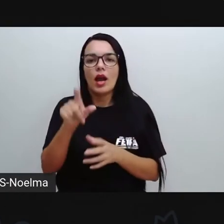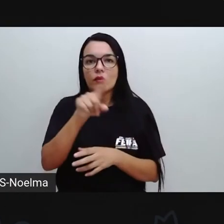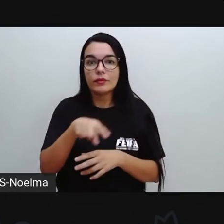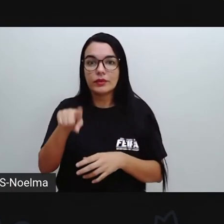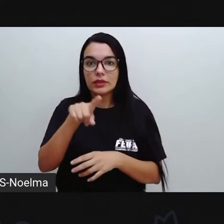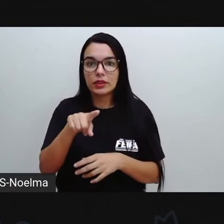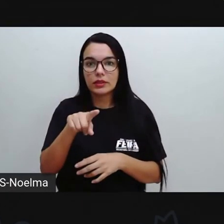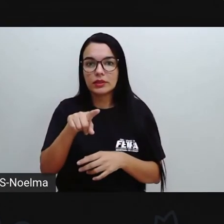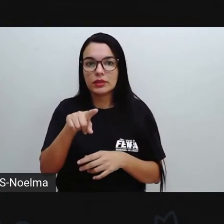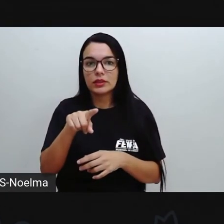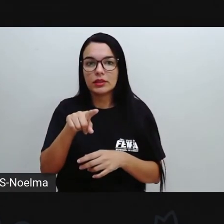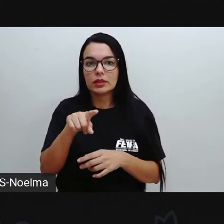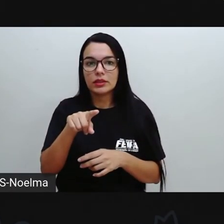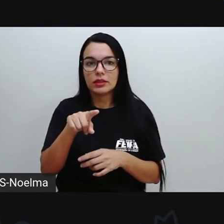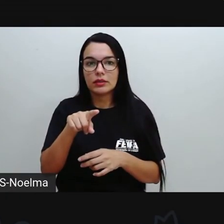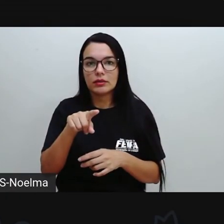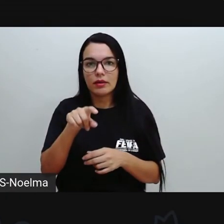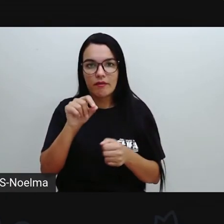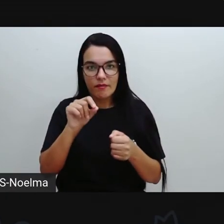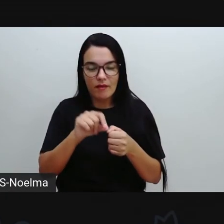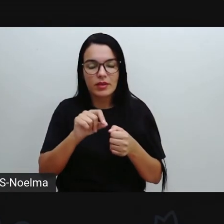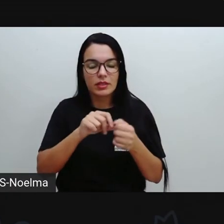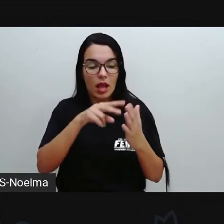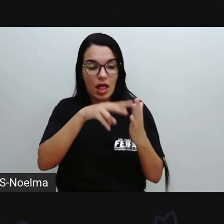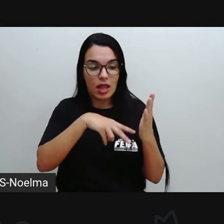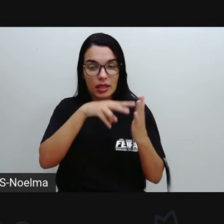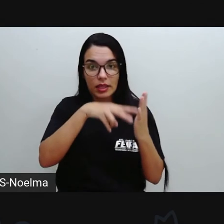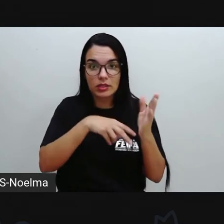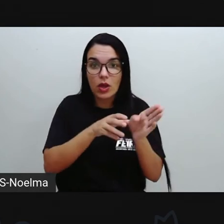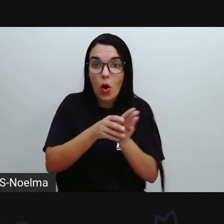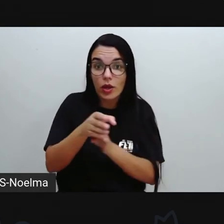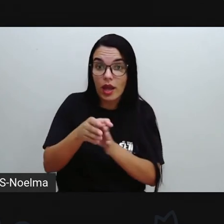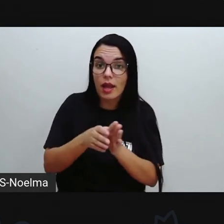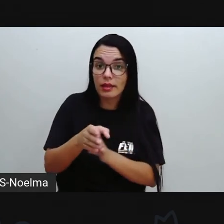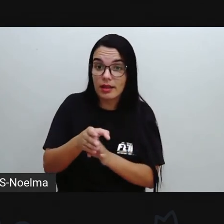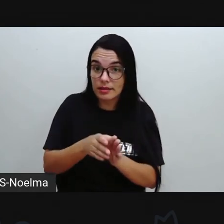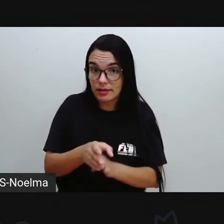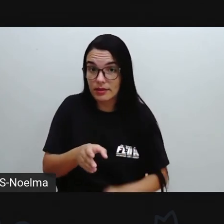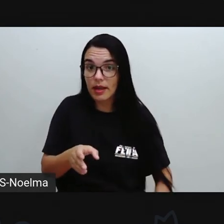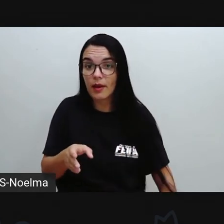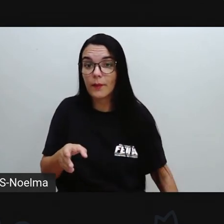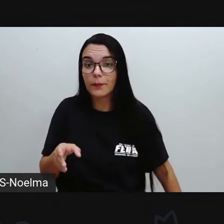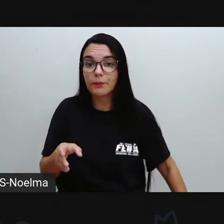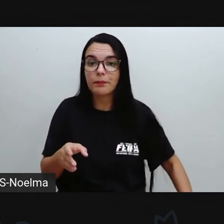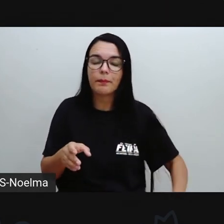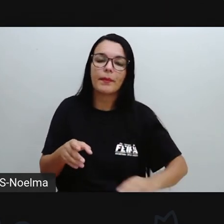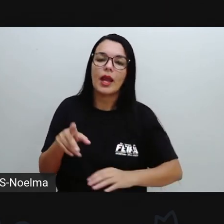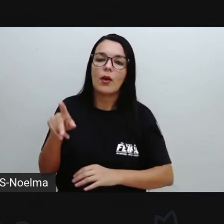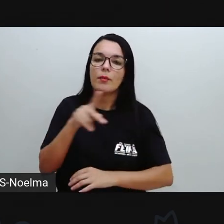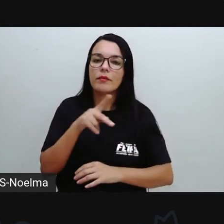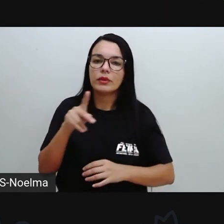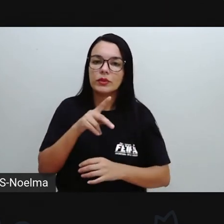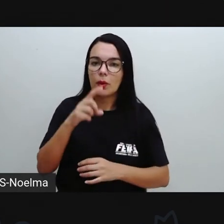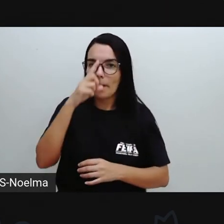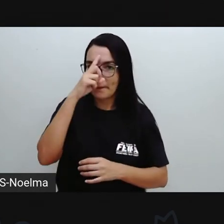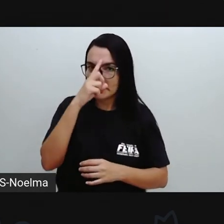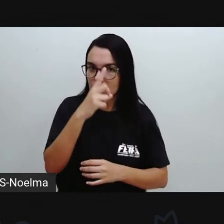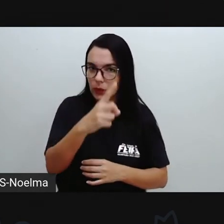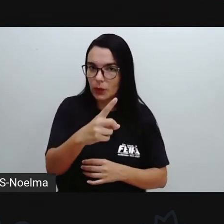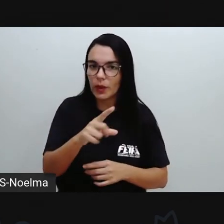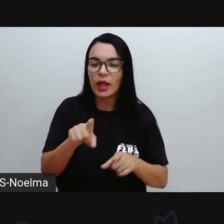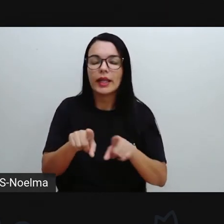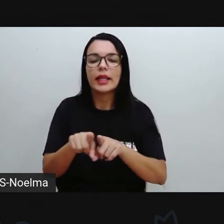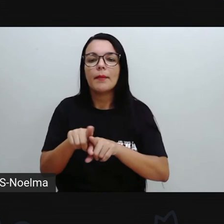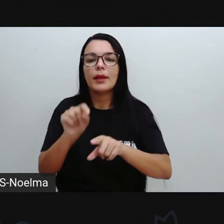vão ler a parte de orientações, né? Que foram dadas pelos seus professores. E, em seguida,